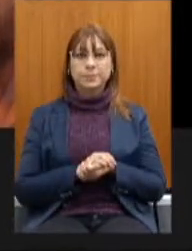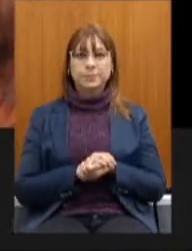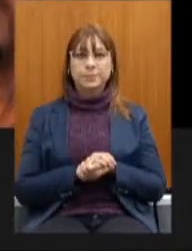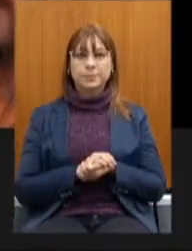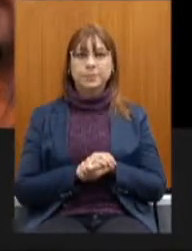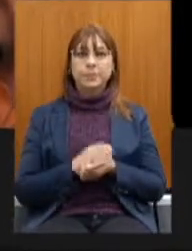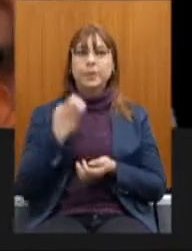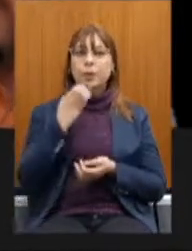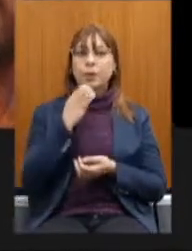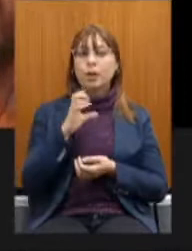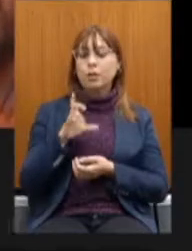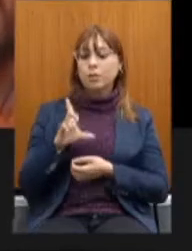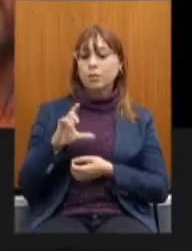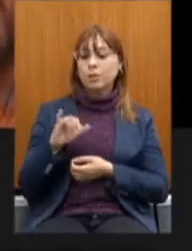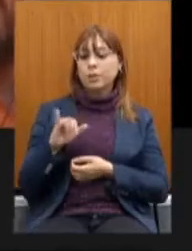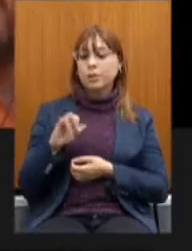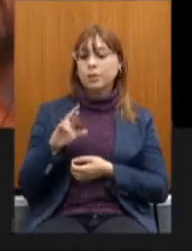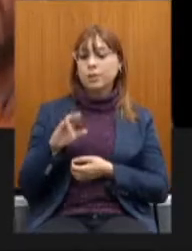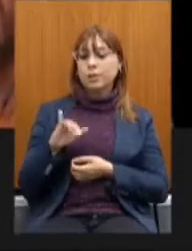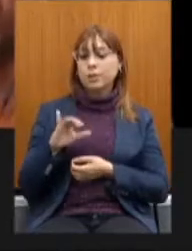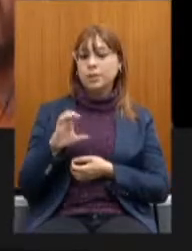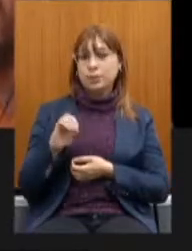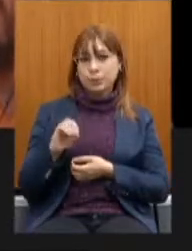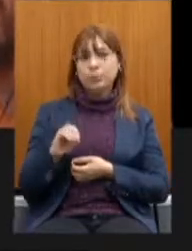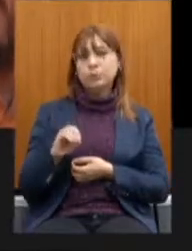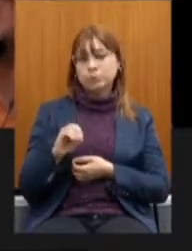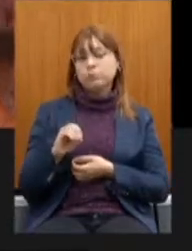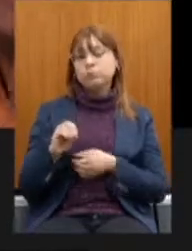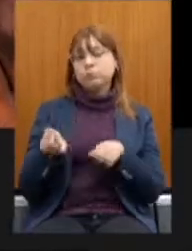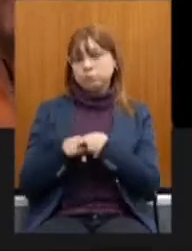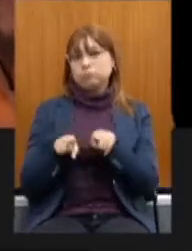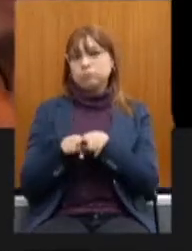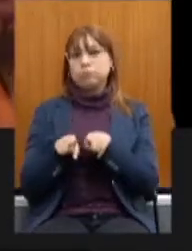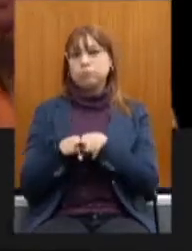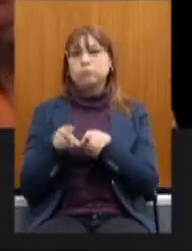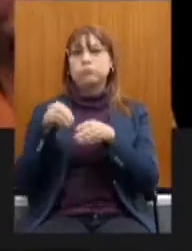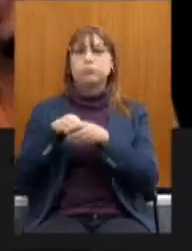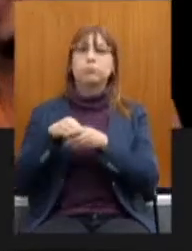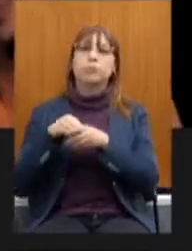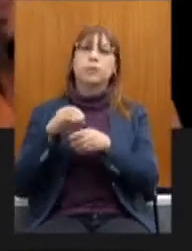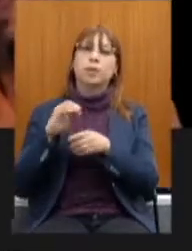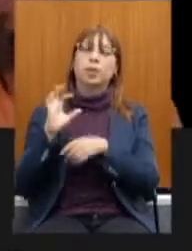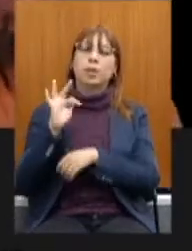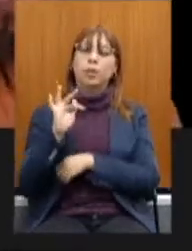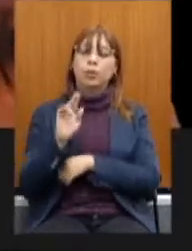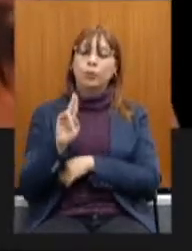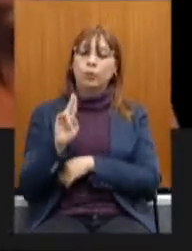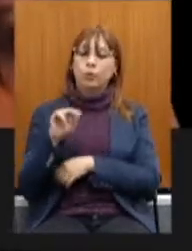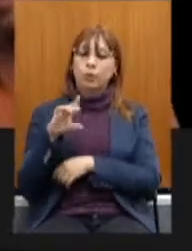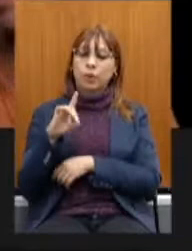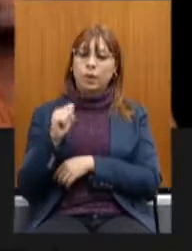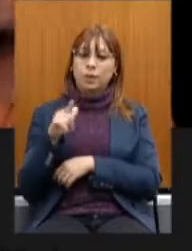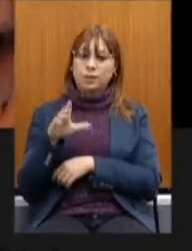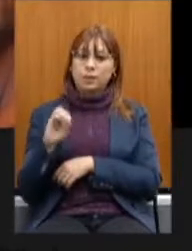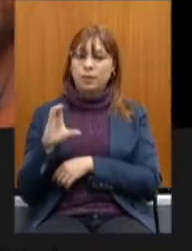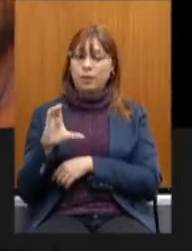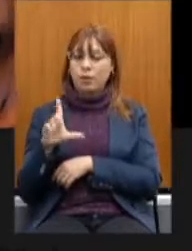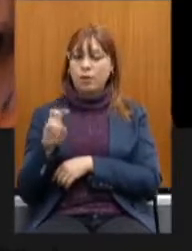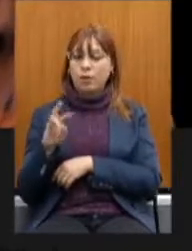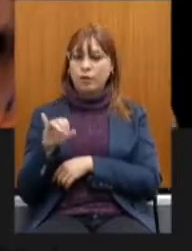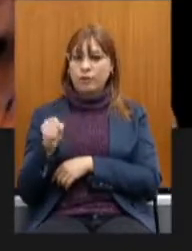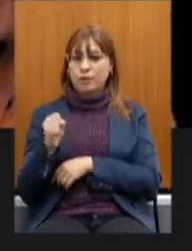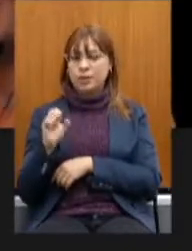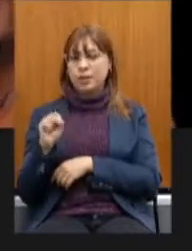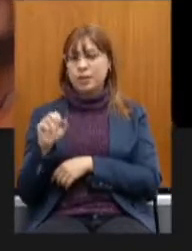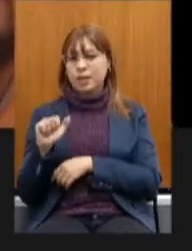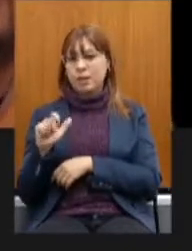Coral Lírico é um dos corpos estáveis da Fundação Clóvis Salgado e é o que eu represento atualmente.